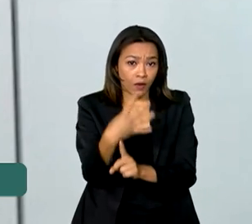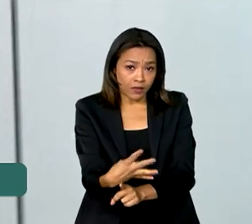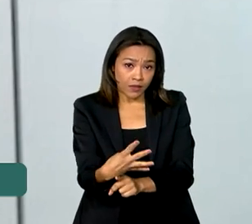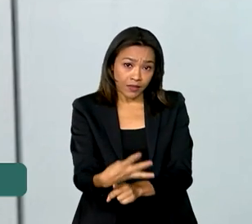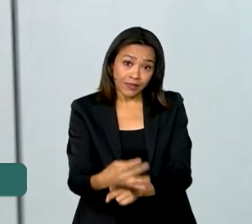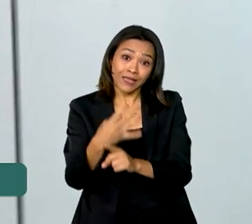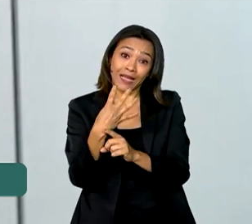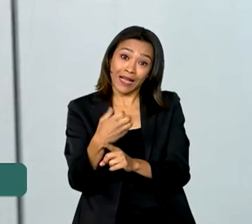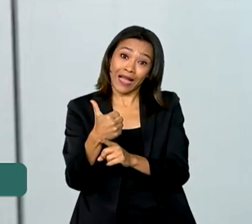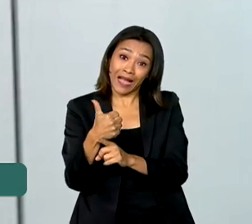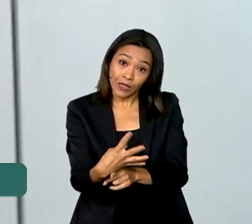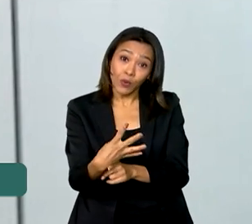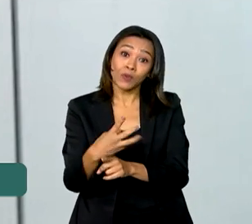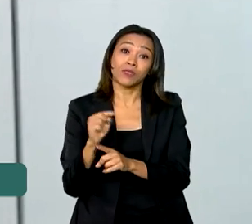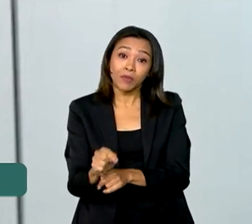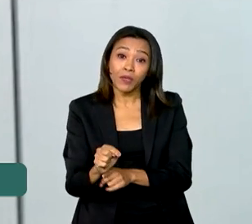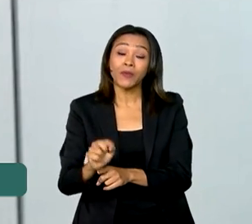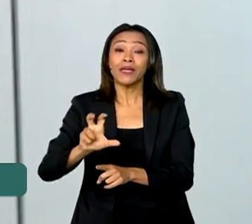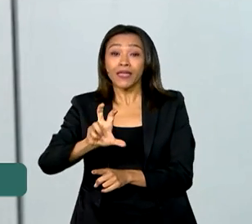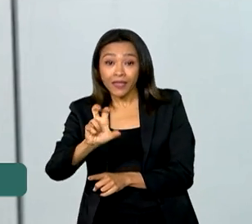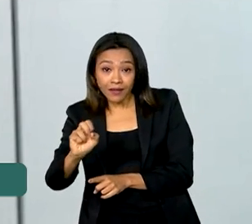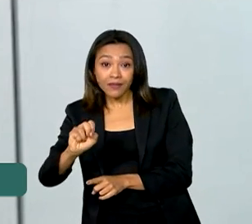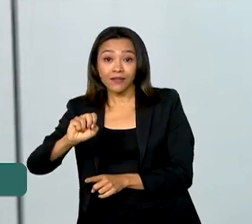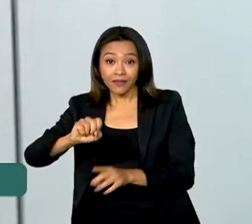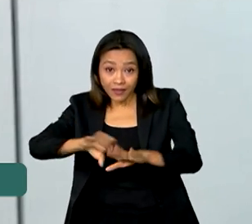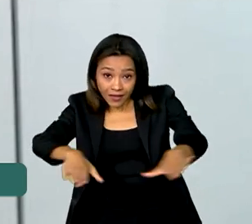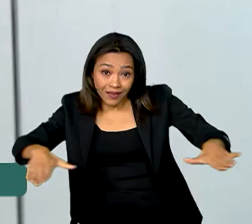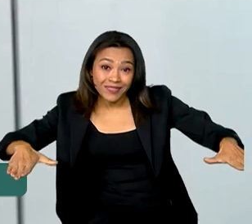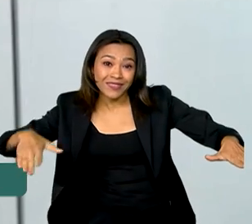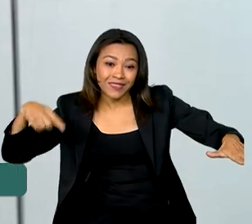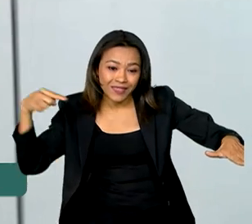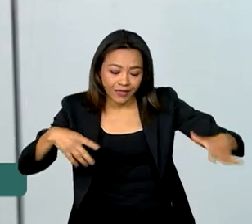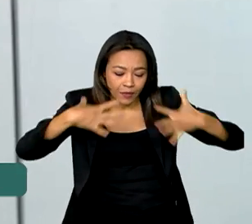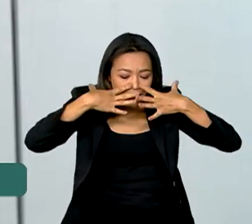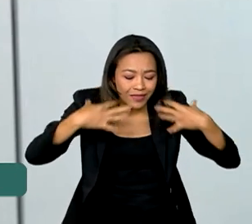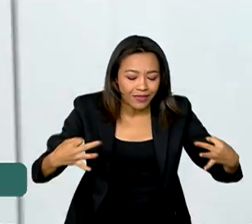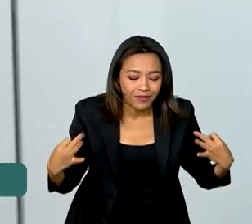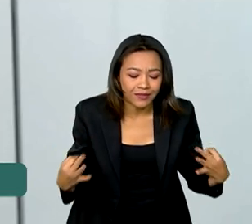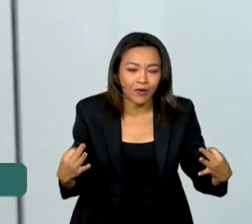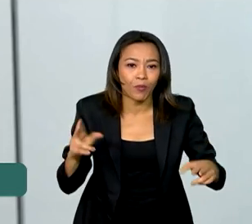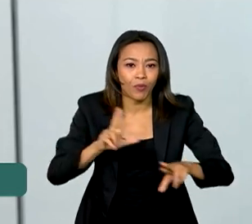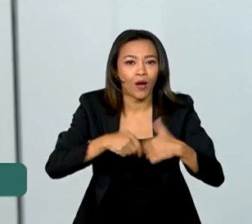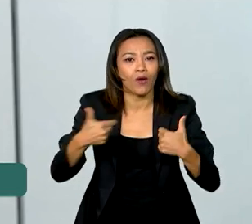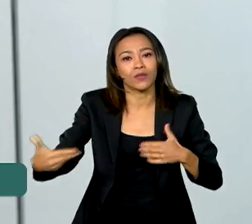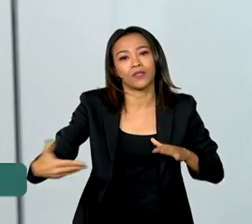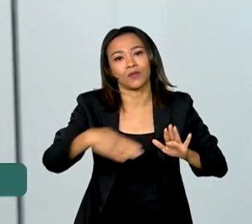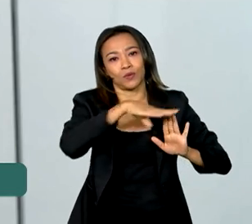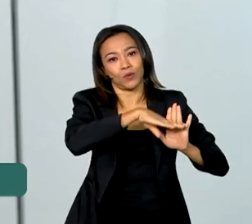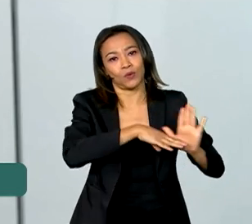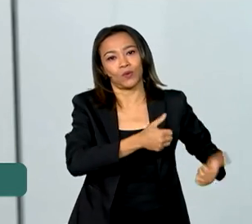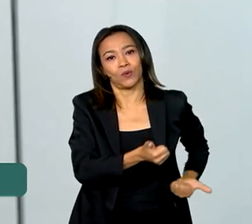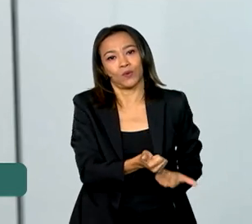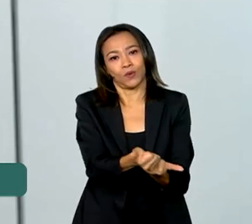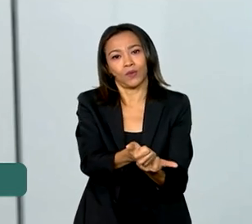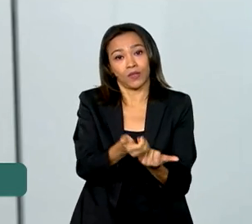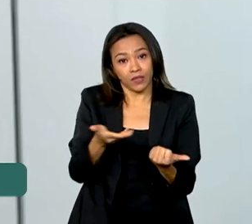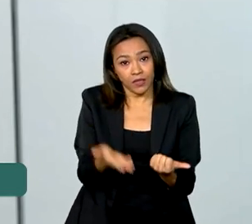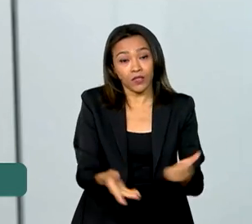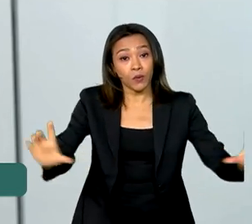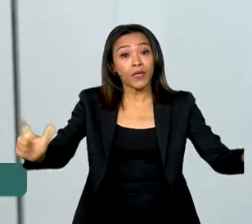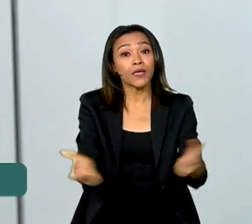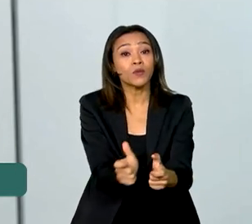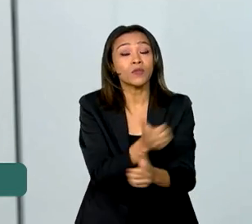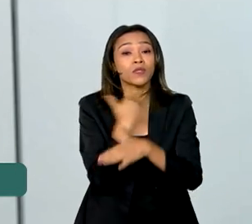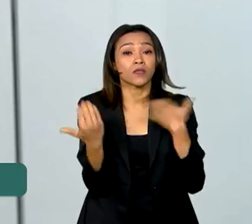.550 crianças que são olhadas dentro do programa Bolsa Família. Isso tudo impacta na diminuição da